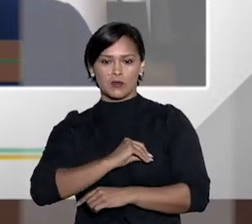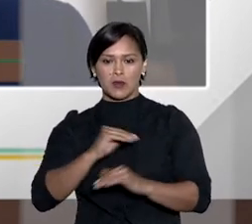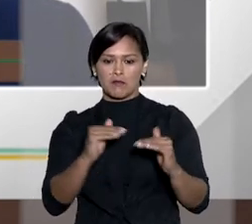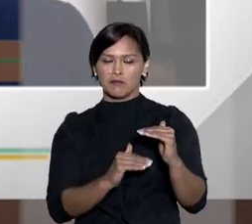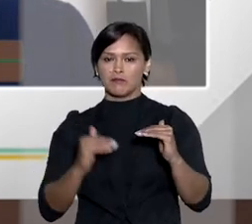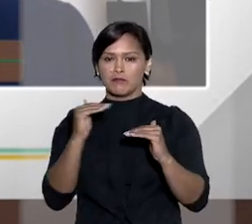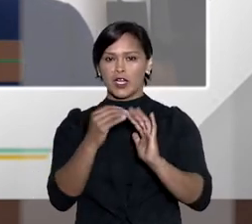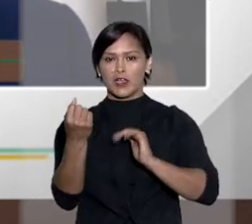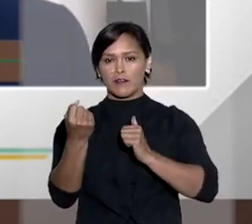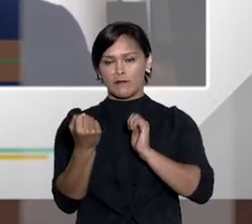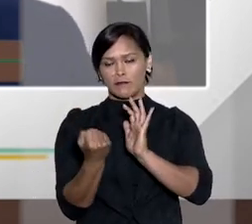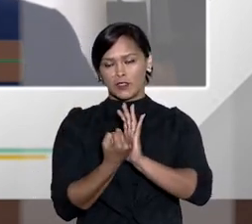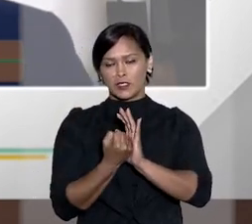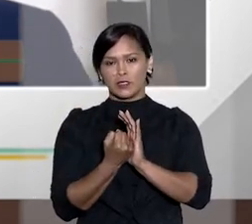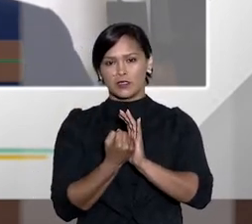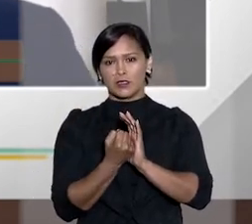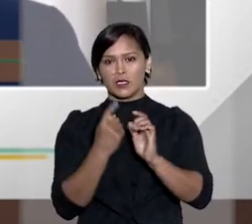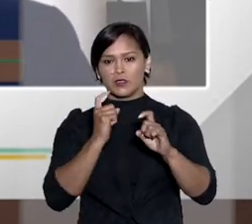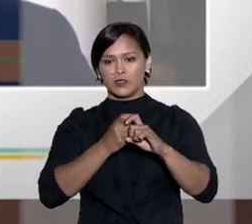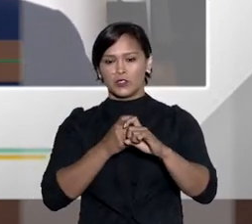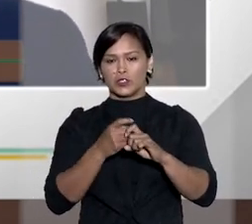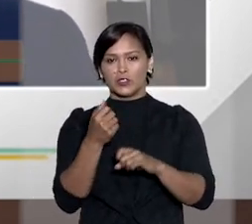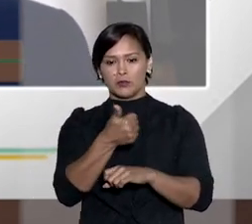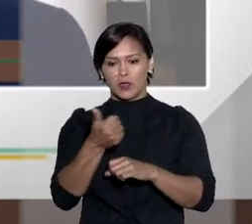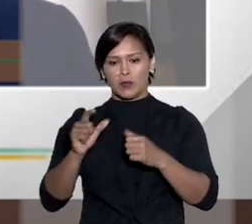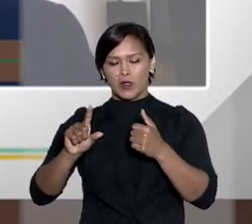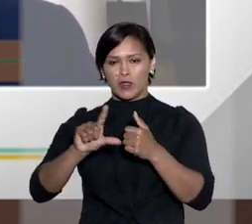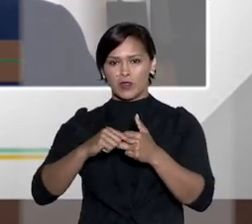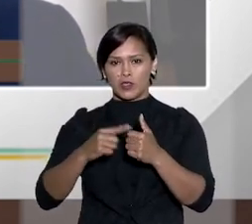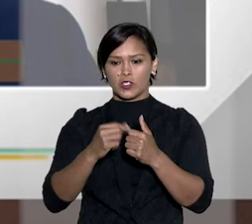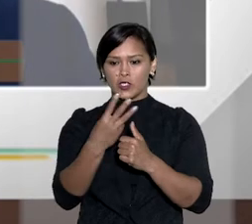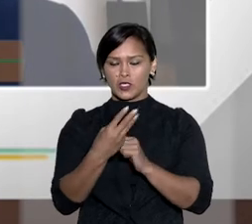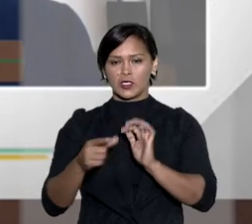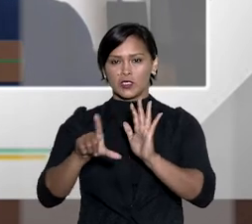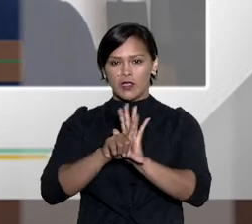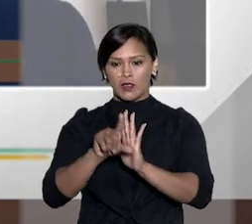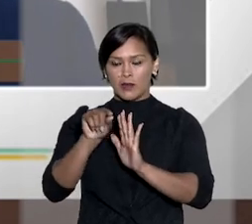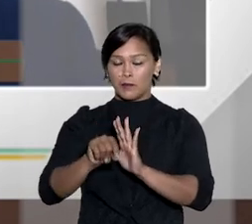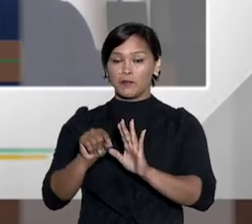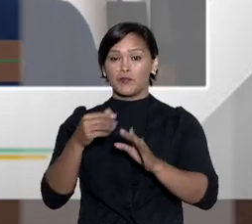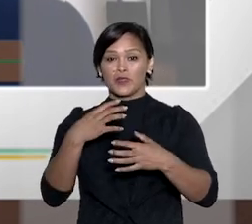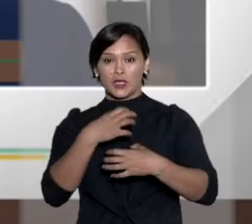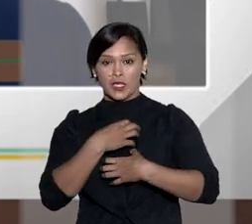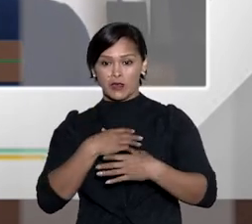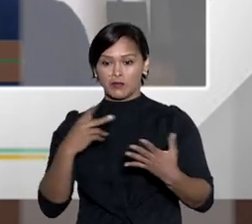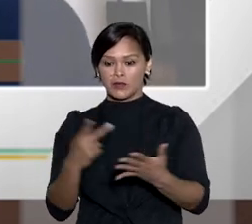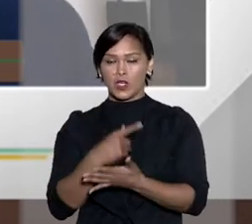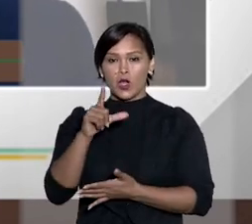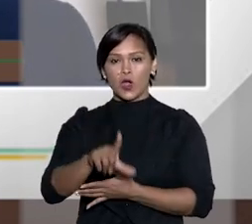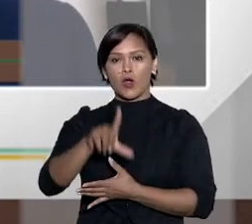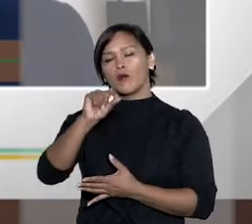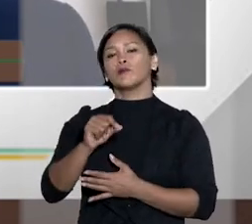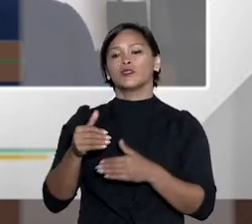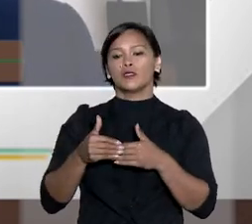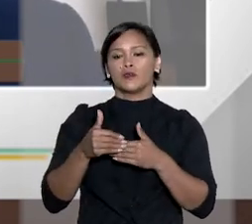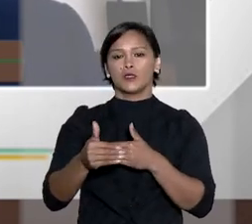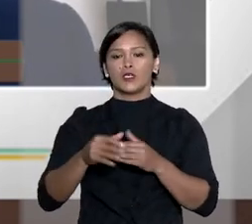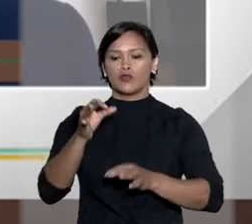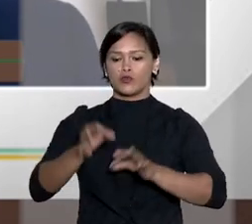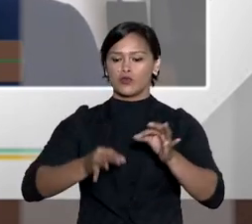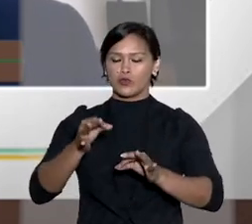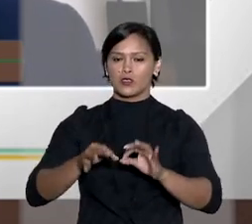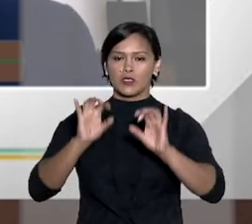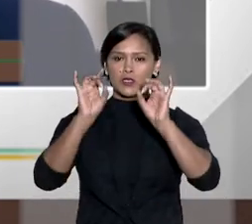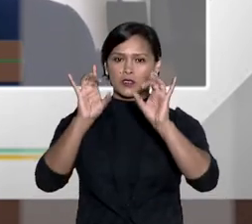não pode superar os 40 salários mínimos fixados no inciso primeiro do artigo terceiro da lei 999.